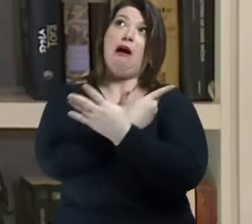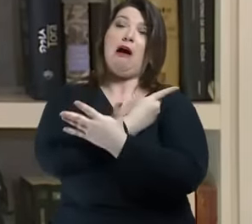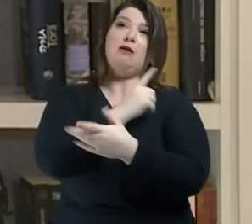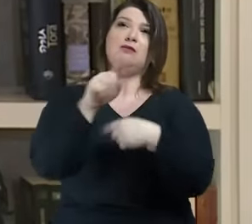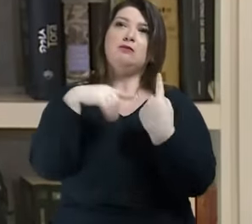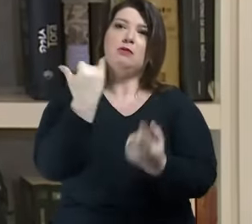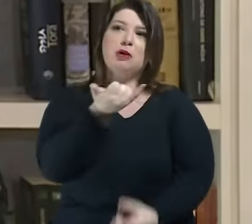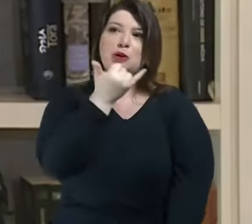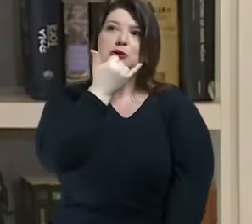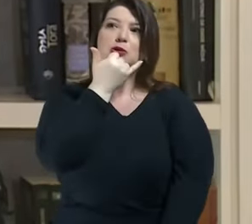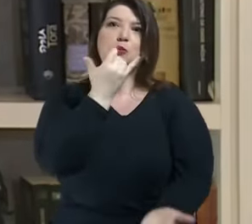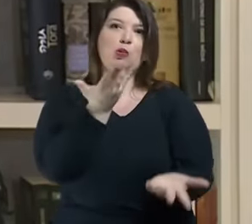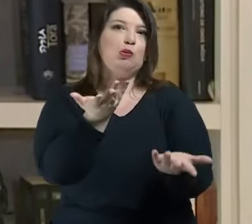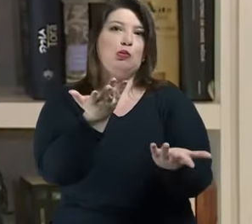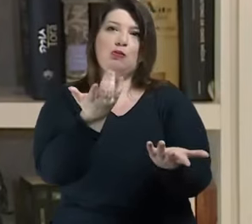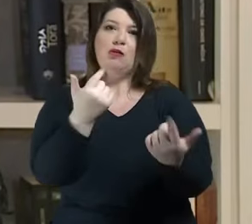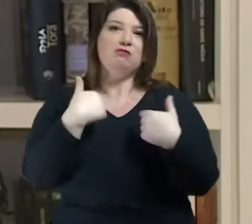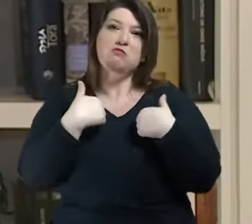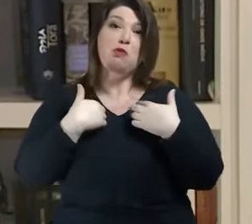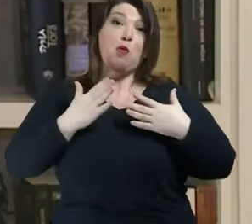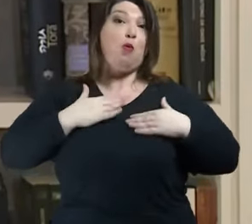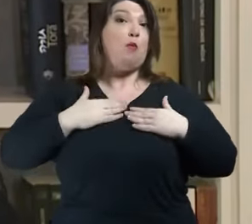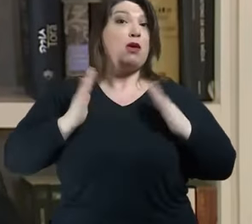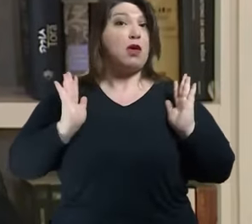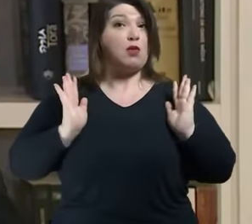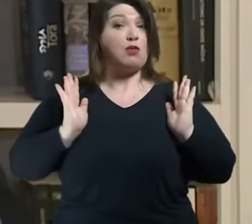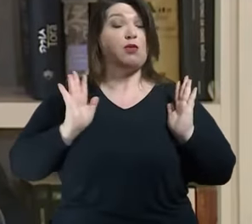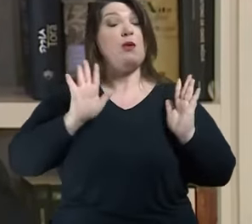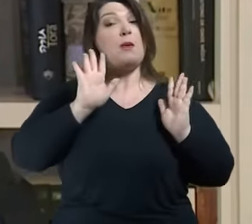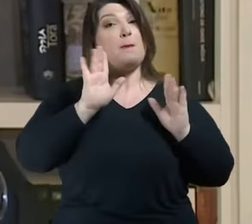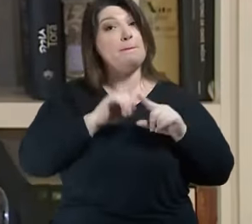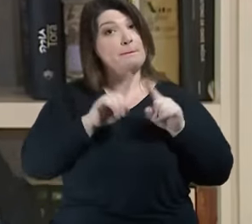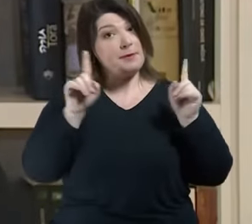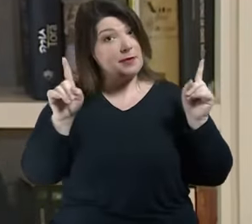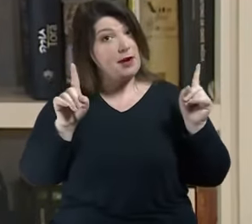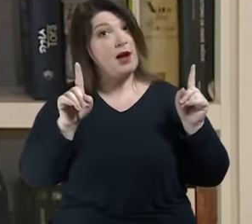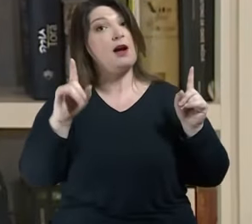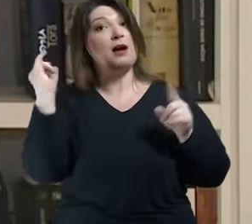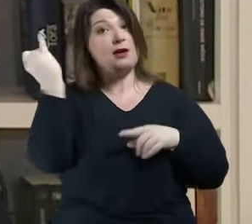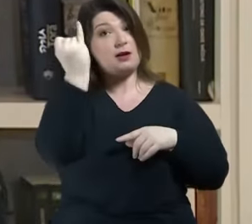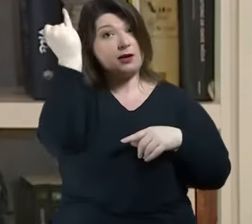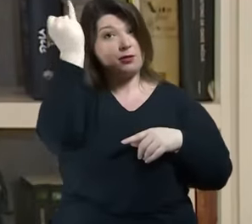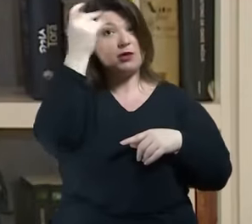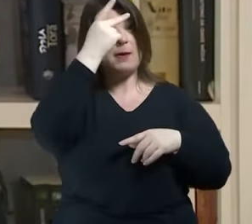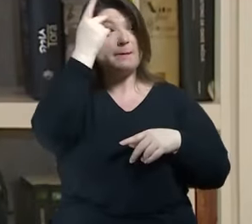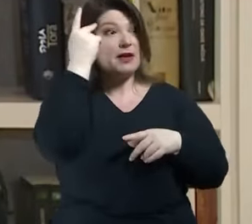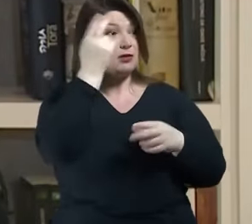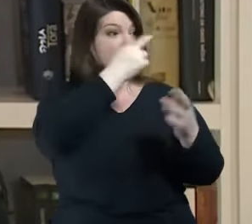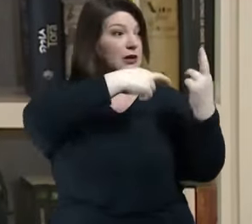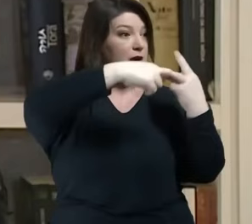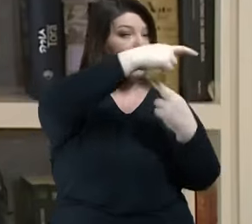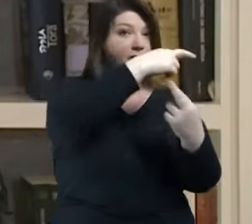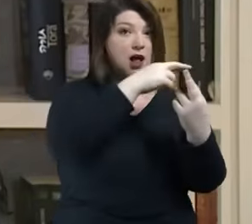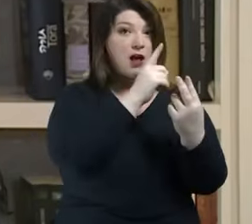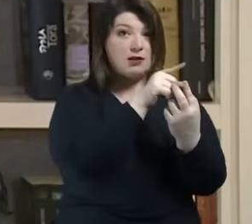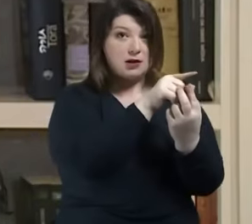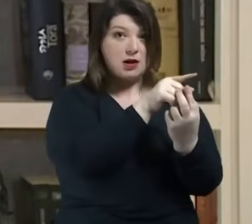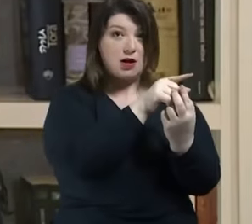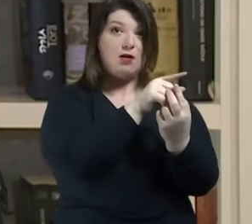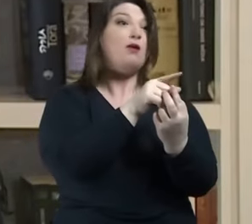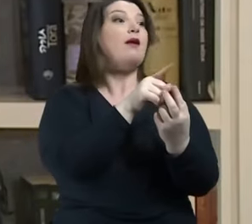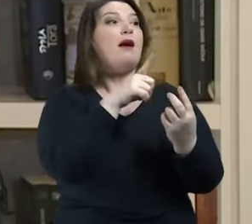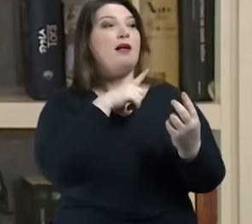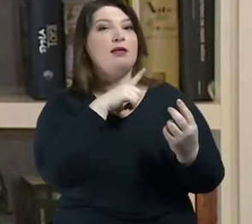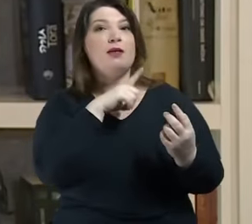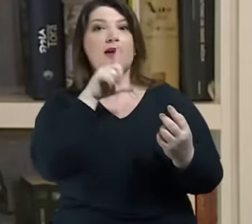defeitos. Porém, é muito importante que as pessoas com quem eu me relaciono e que pegam uma parte dessa libido, segundo